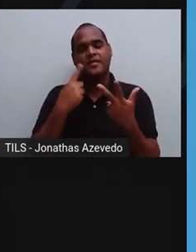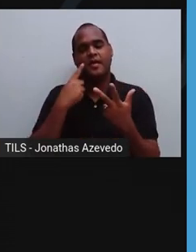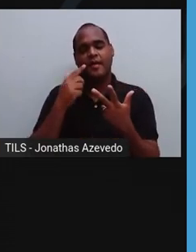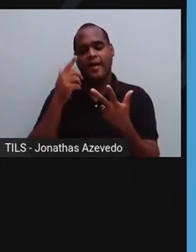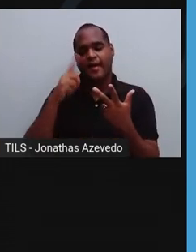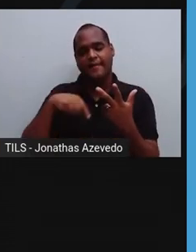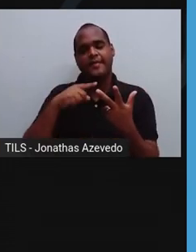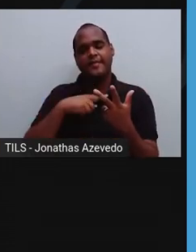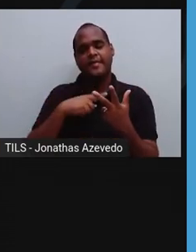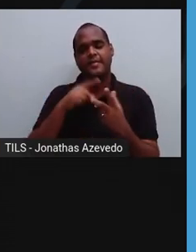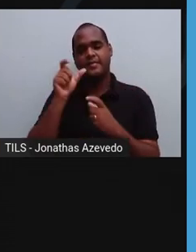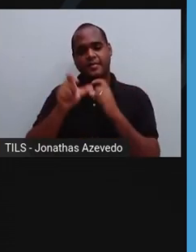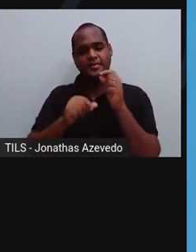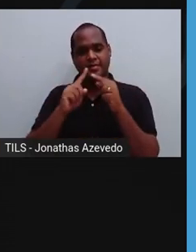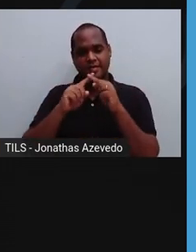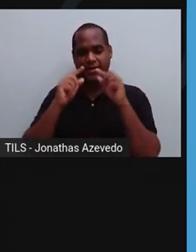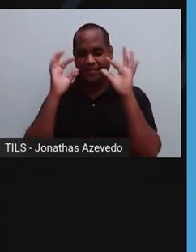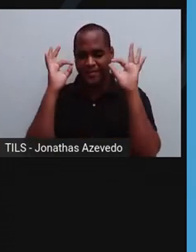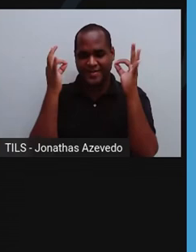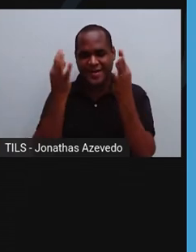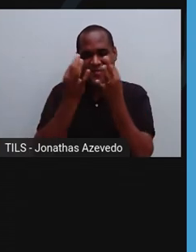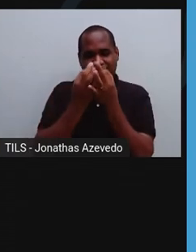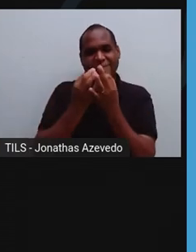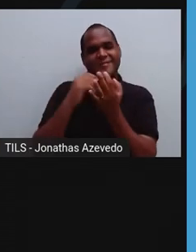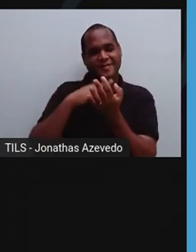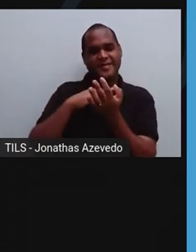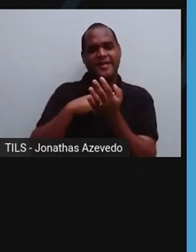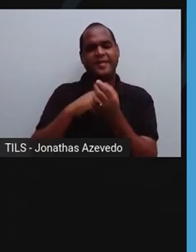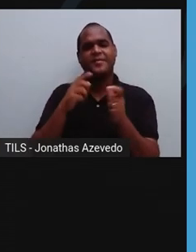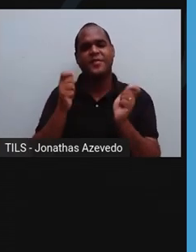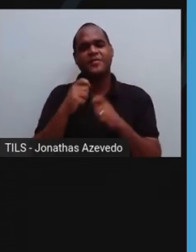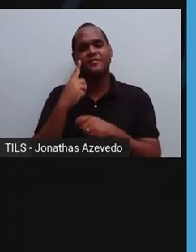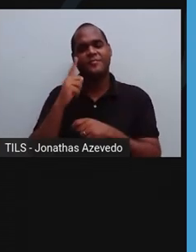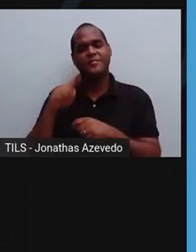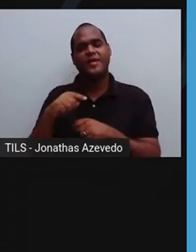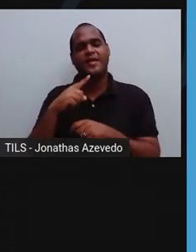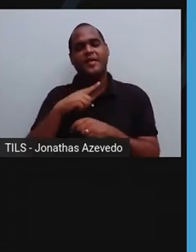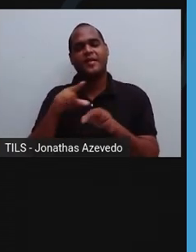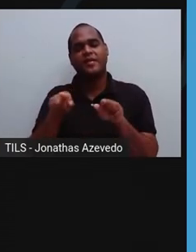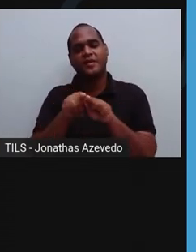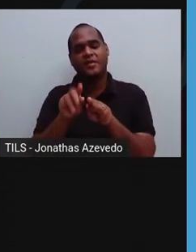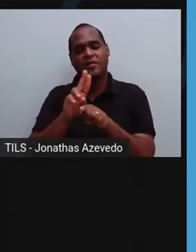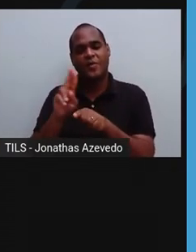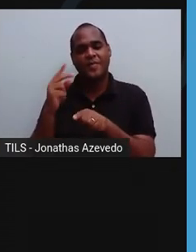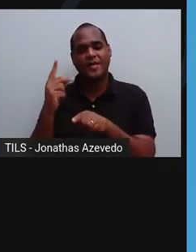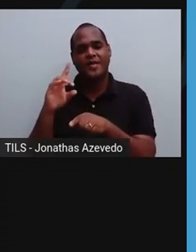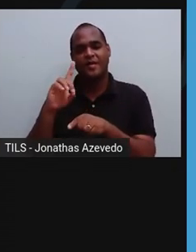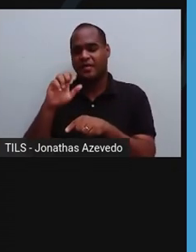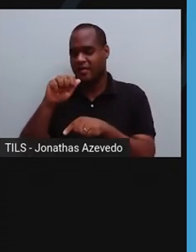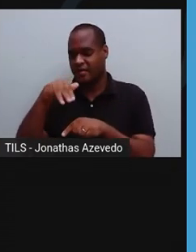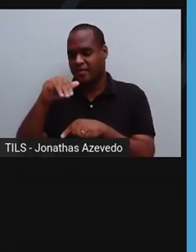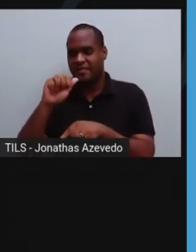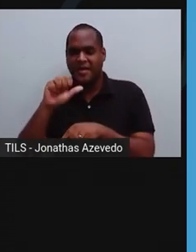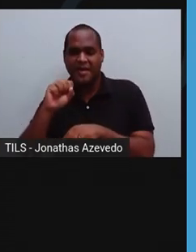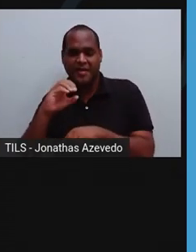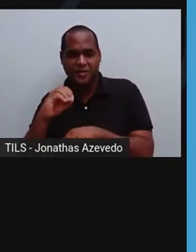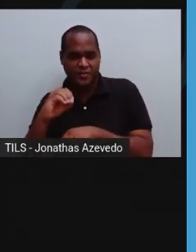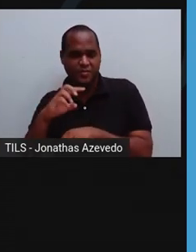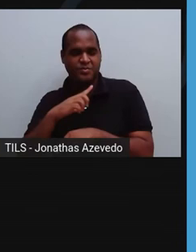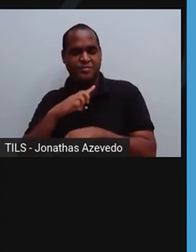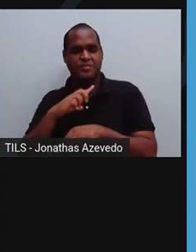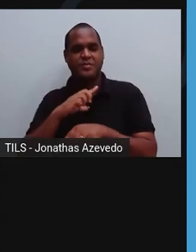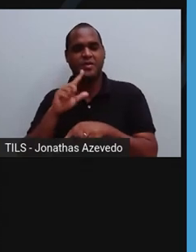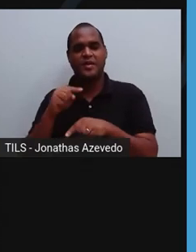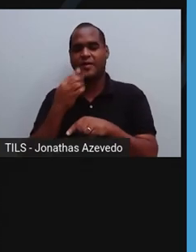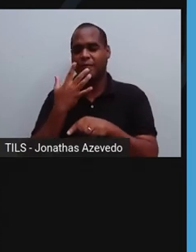característico chapéu em forma de leque, e por isso também recebe os nomes de damasco seco e ostra. É de